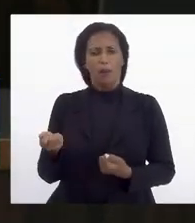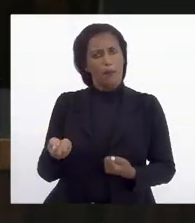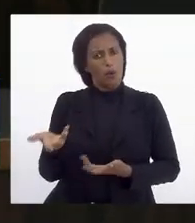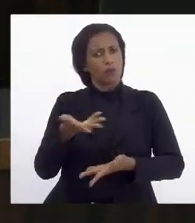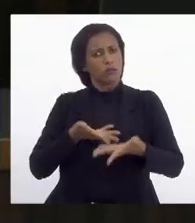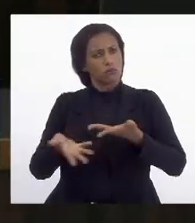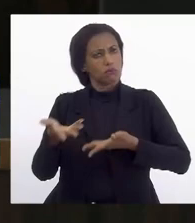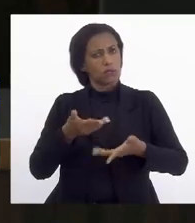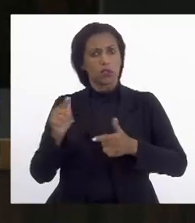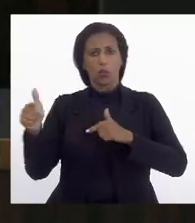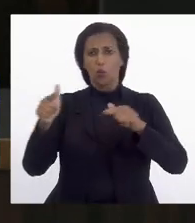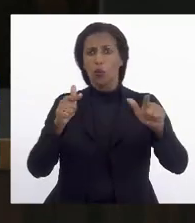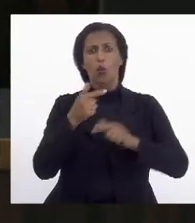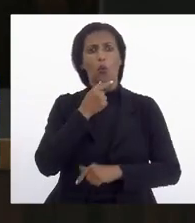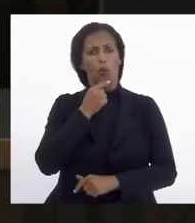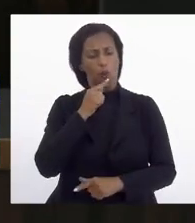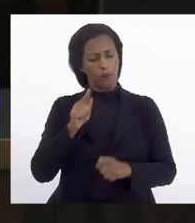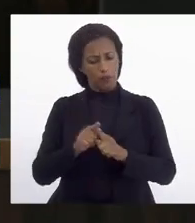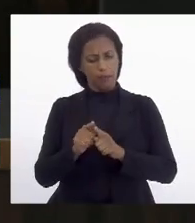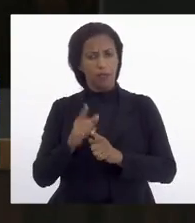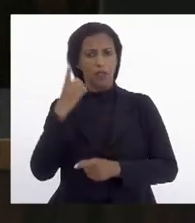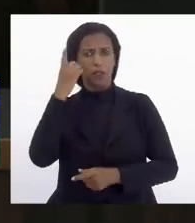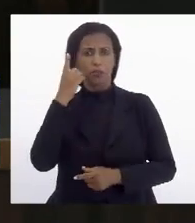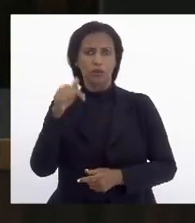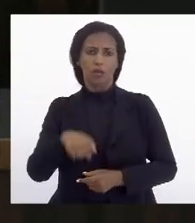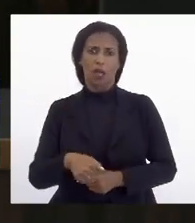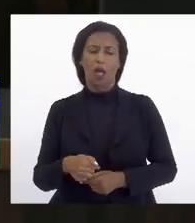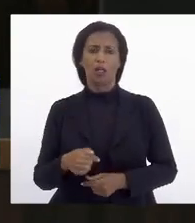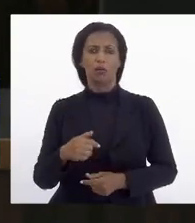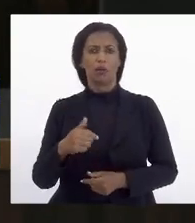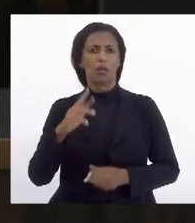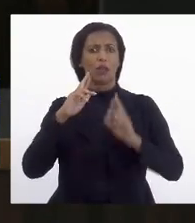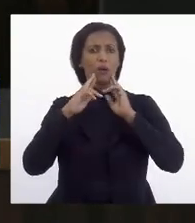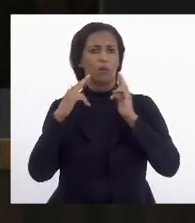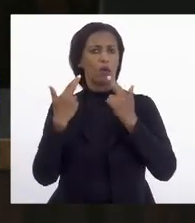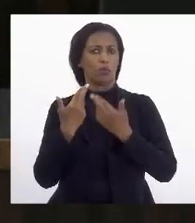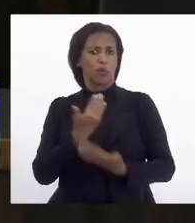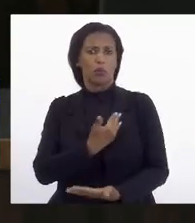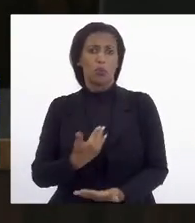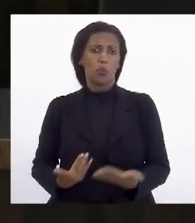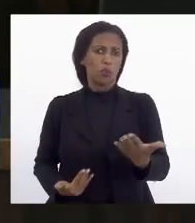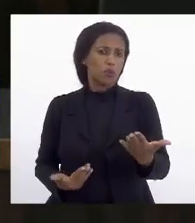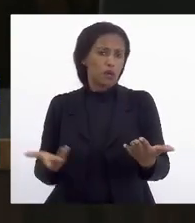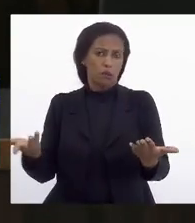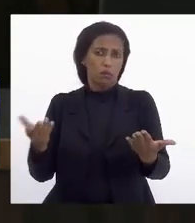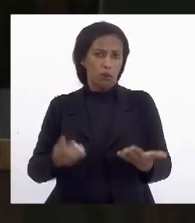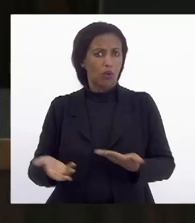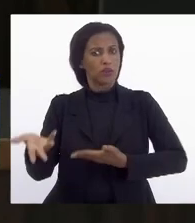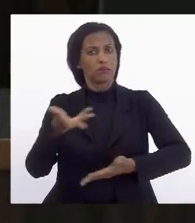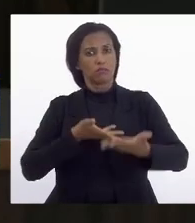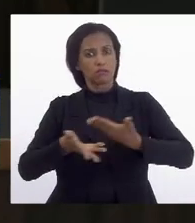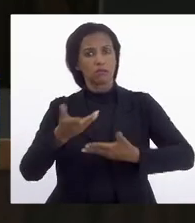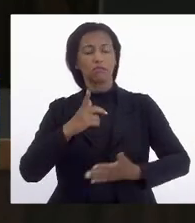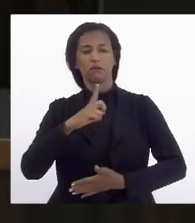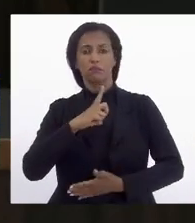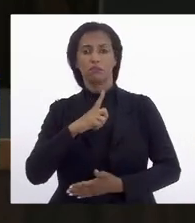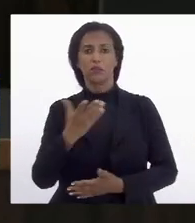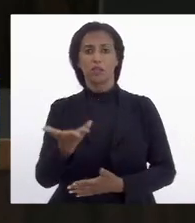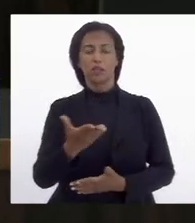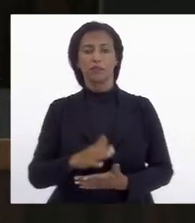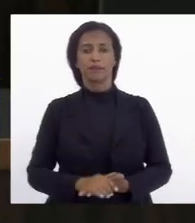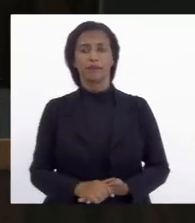participar assim como os homens também desta casa é uma audiência pública os homens podem participar com certeza terá aí